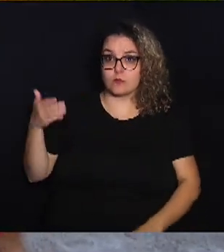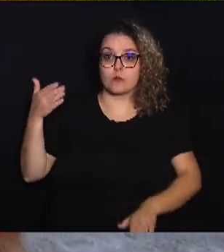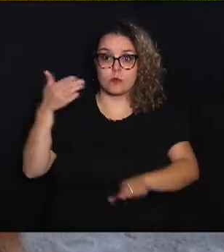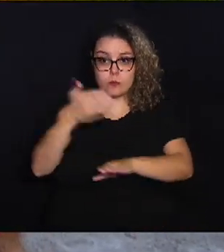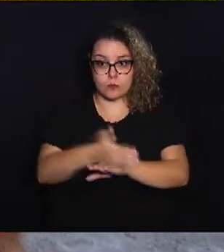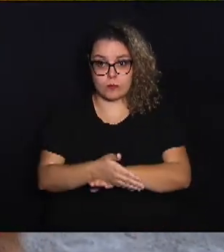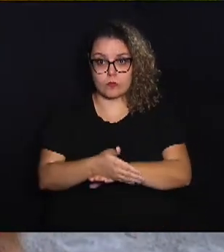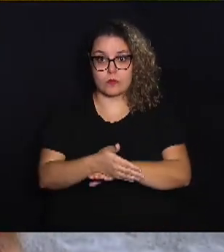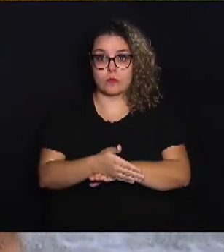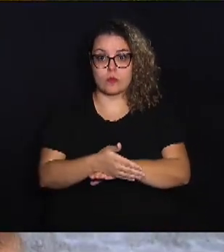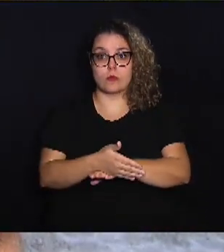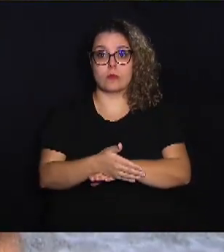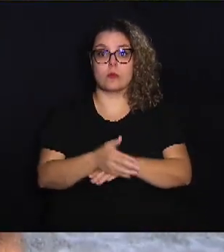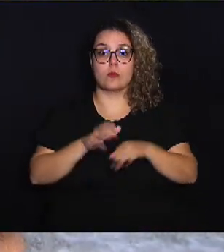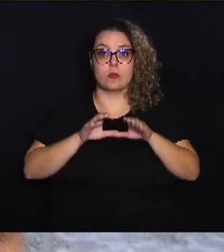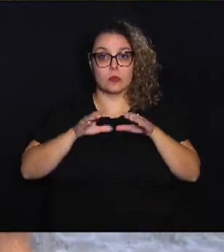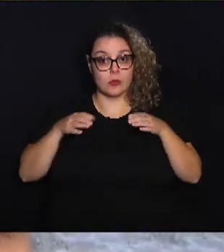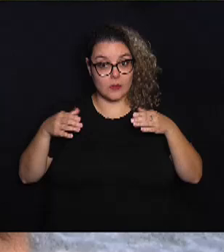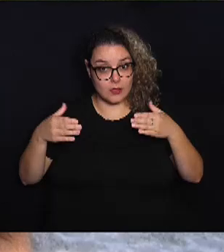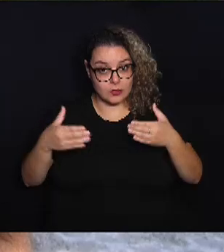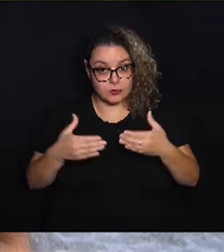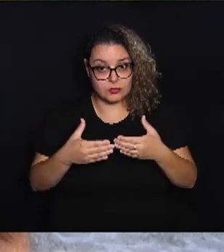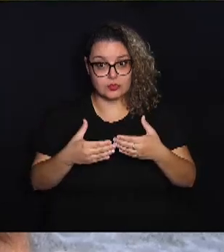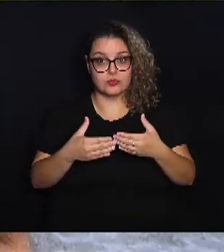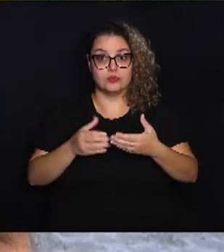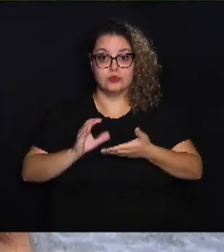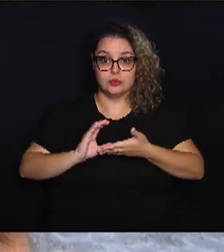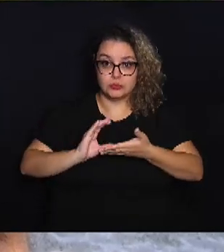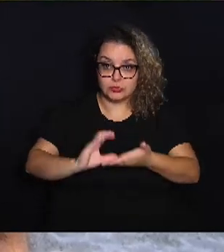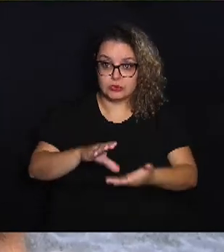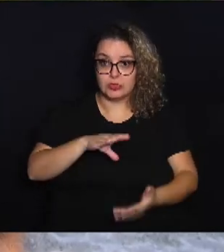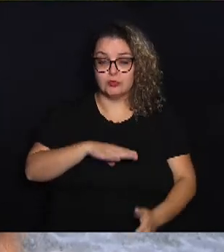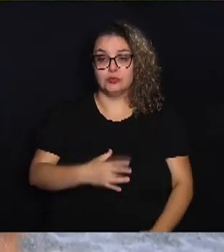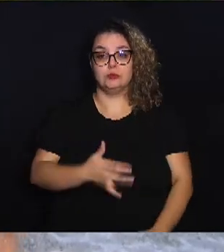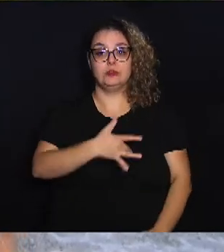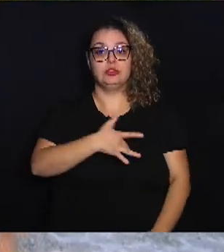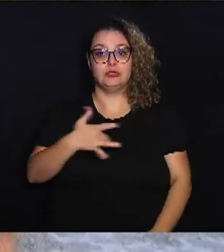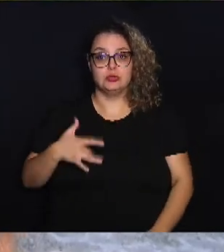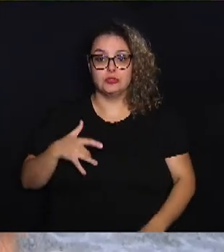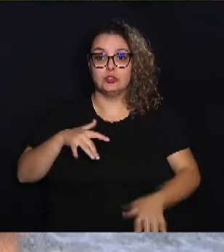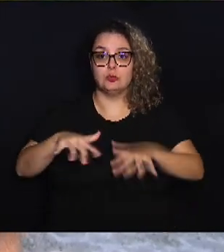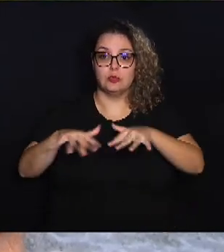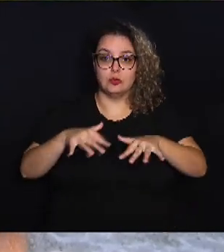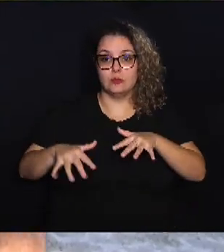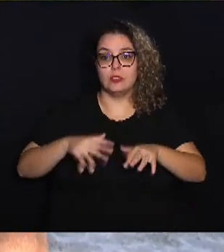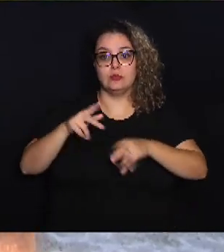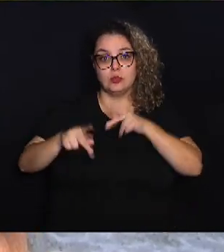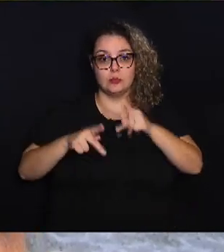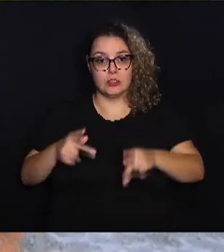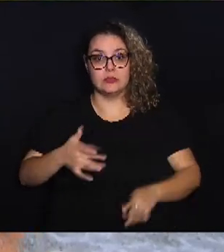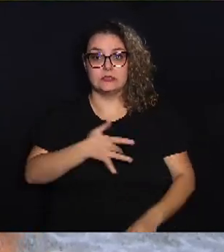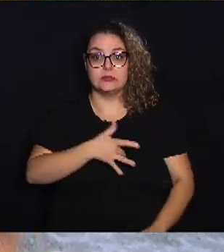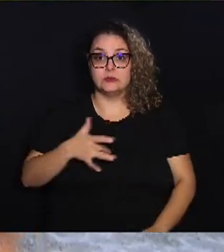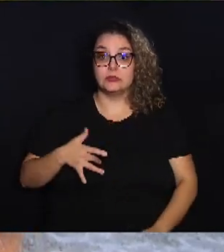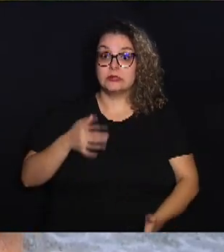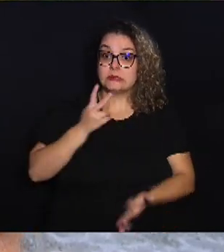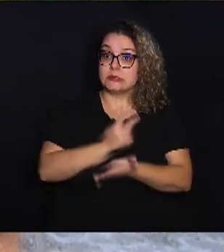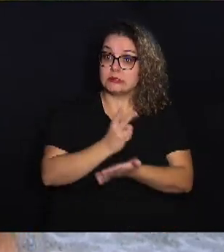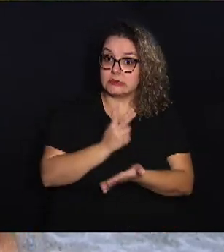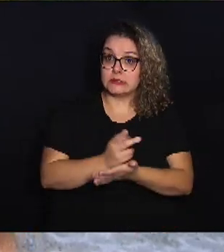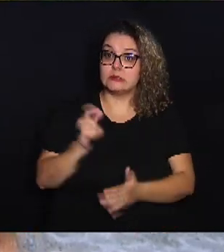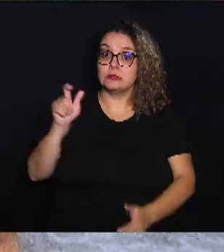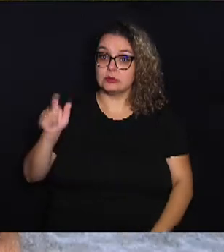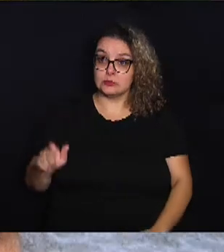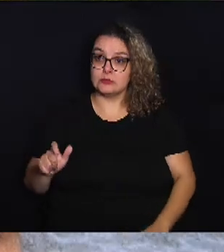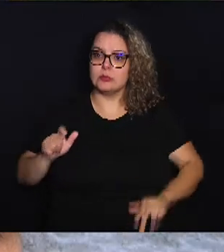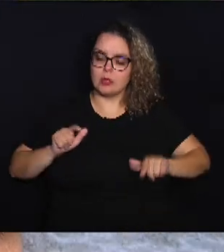das conferências do Conselho Municipal de Saúde, do Movimento Popular de Saúde, e ela sempre foi uma pessoa muito